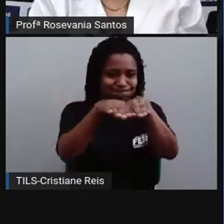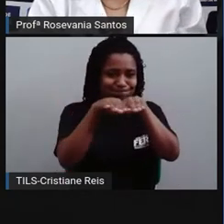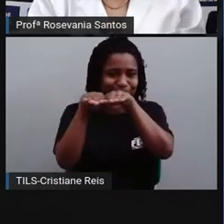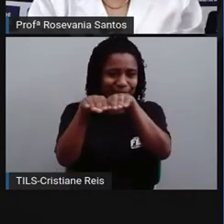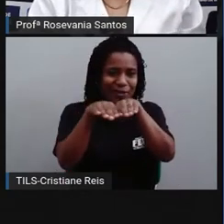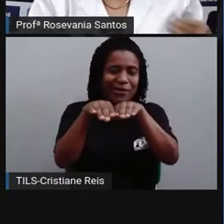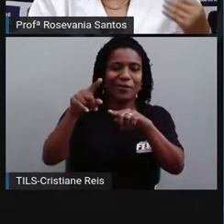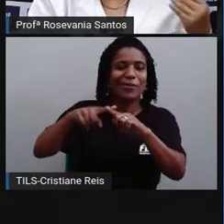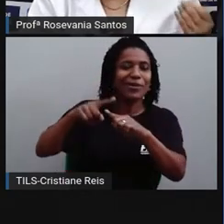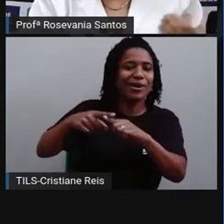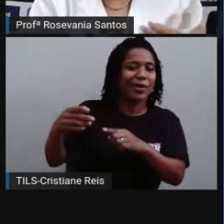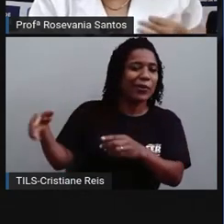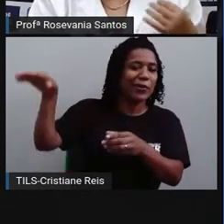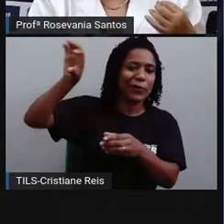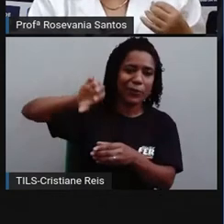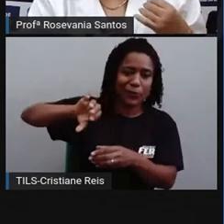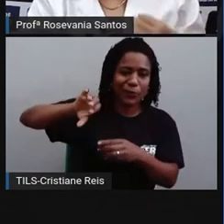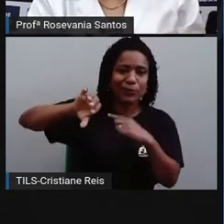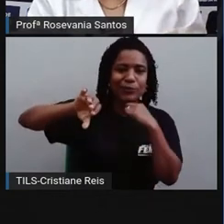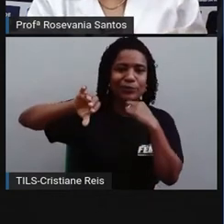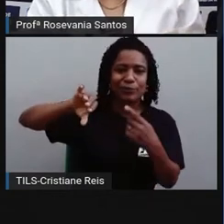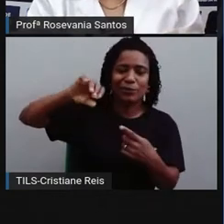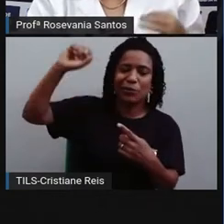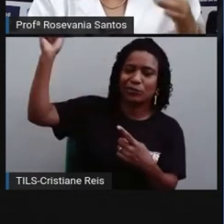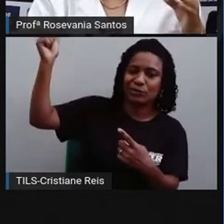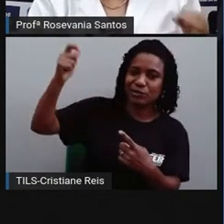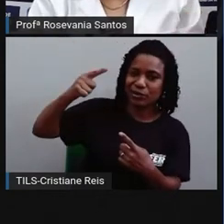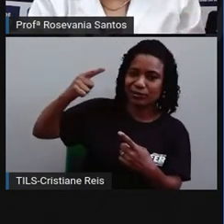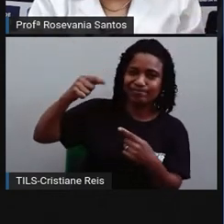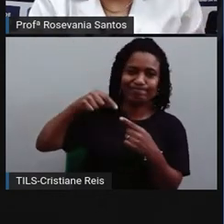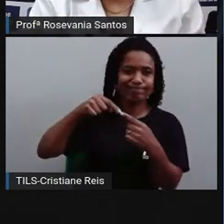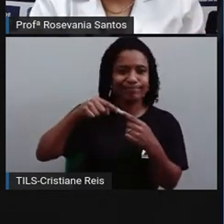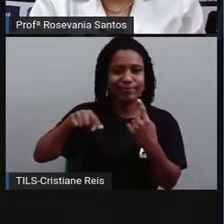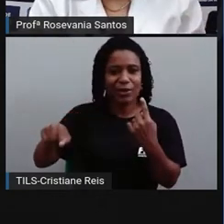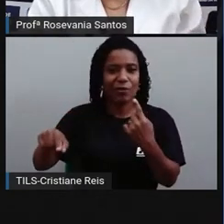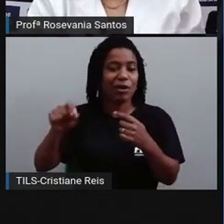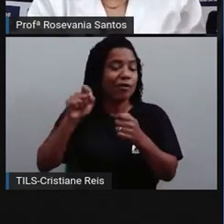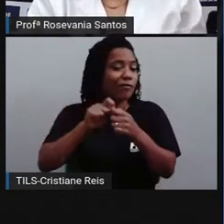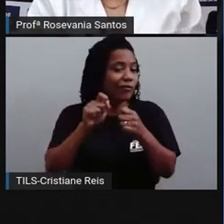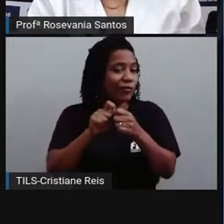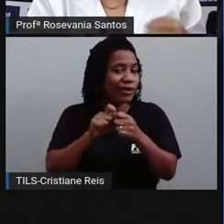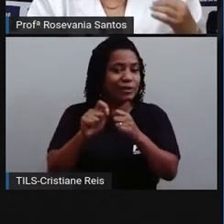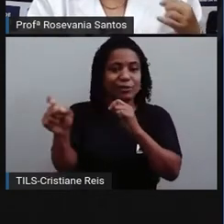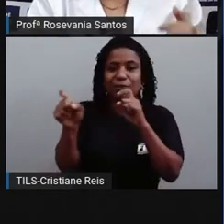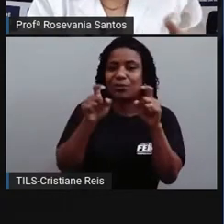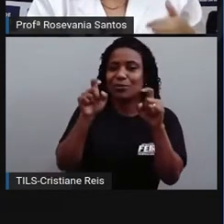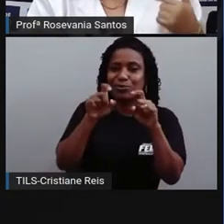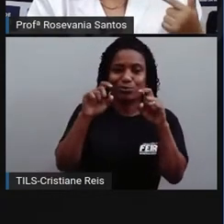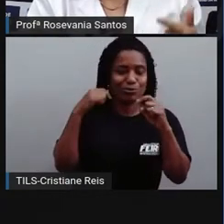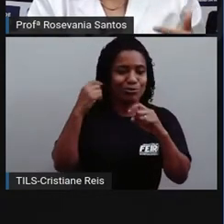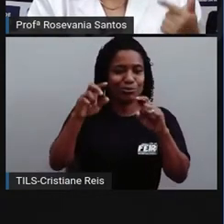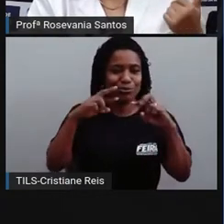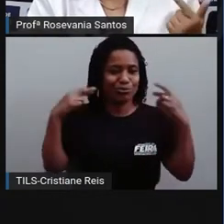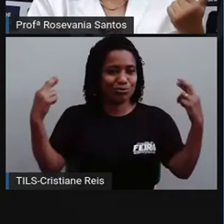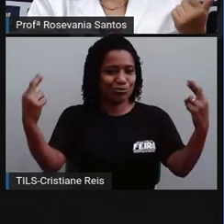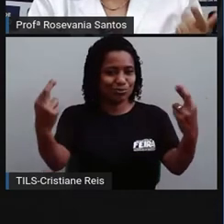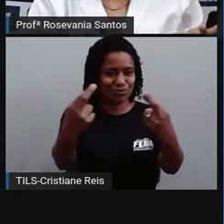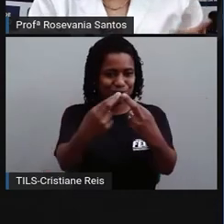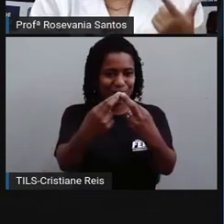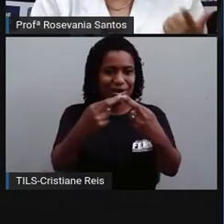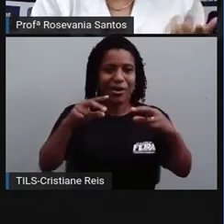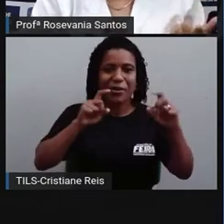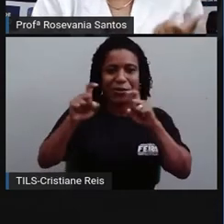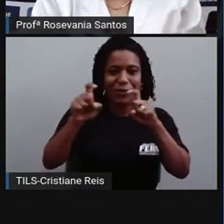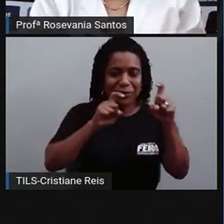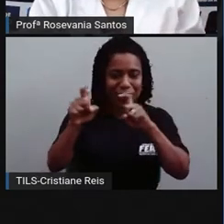assim. Foi realizada a Conferência Internacional do Meridiano. No ano de 1884,